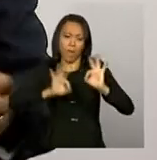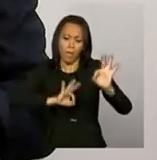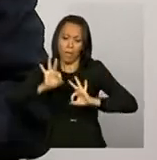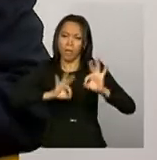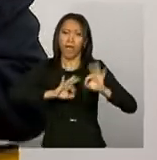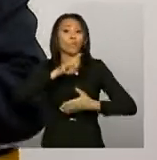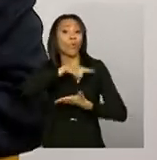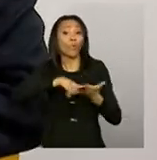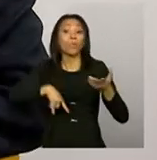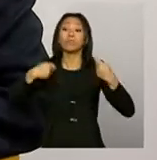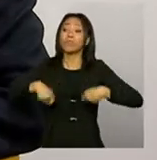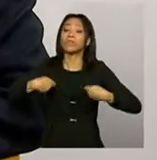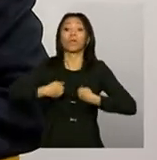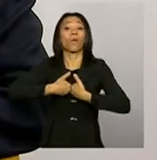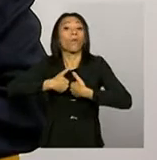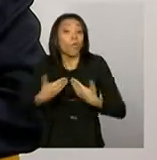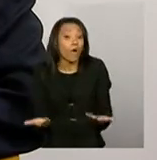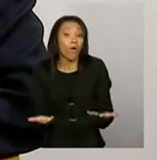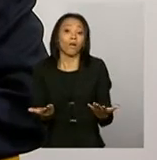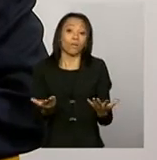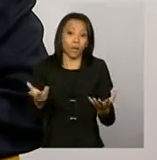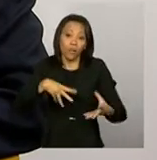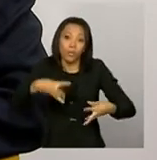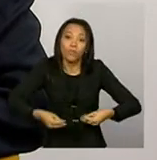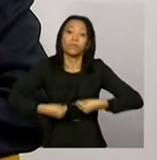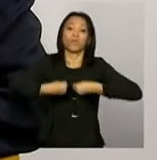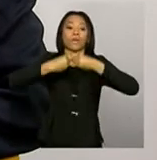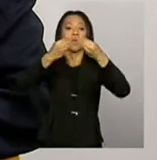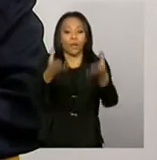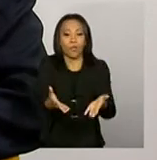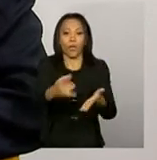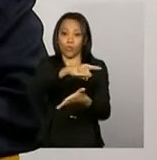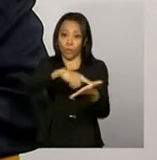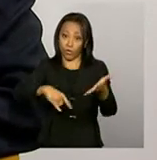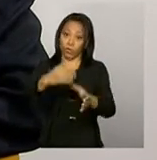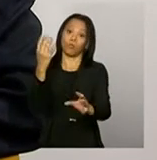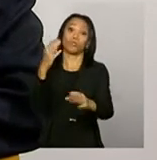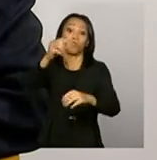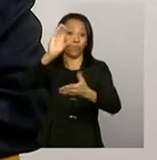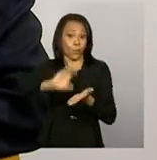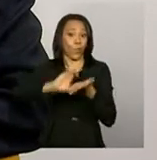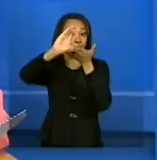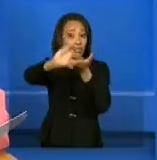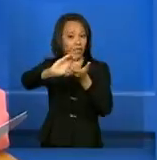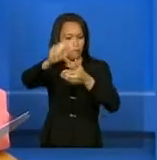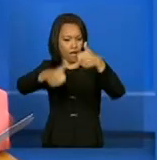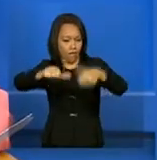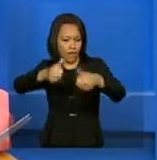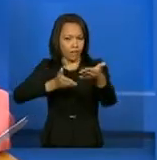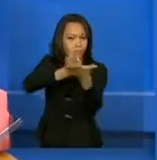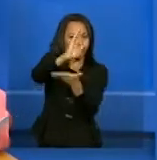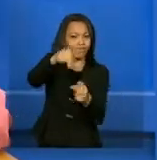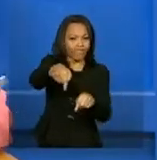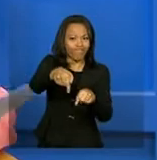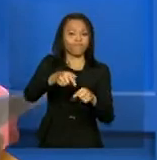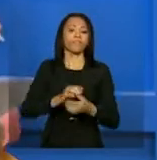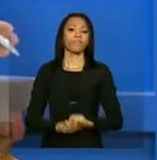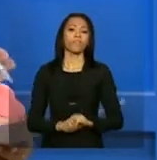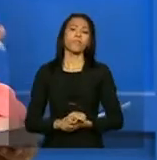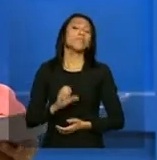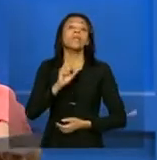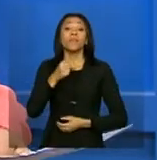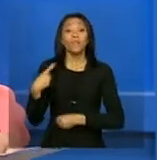documentação para ser encaminhada para o Conselho Municipal analisar e deliberar. E o estado ou município que não